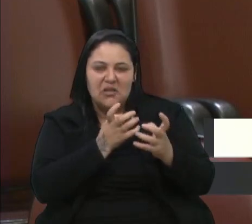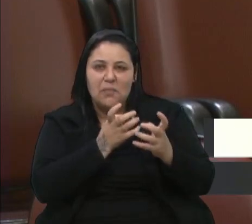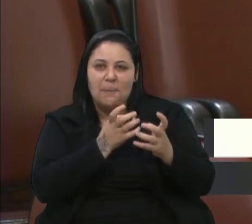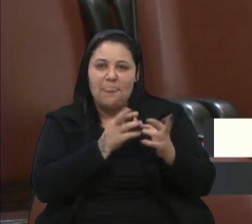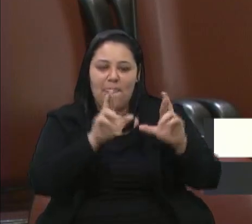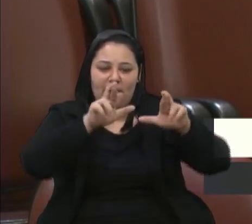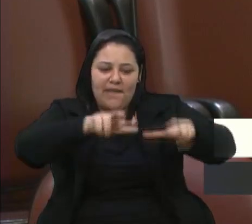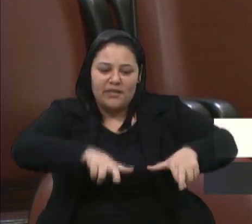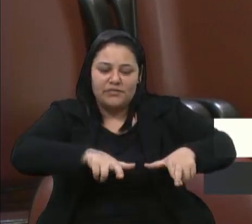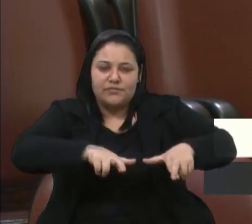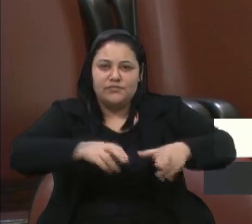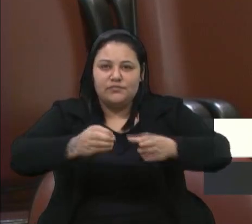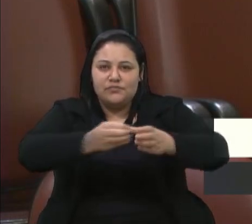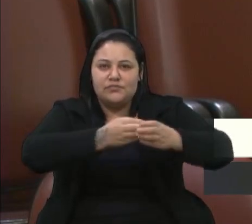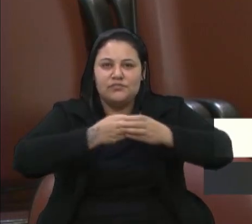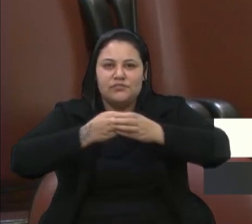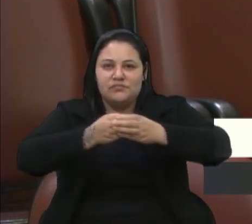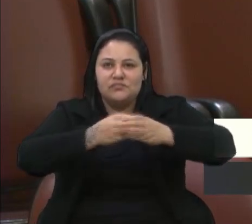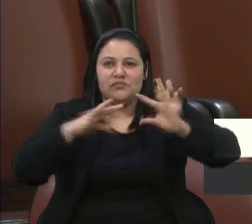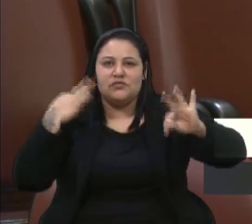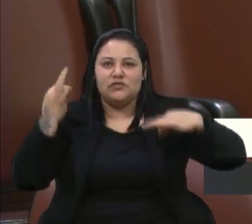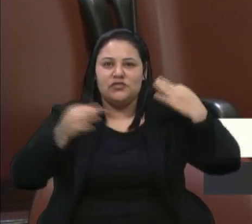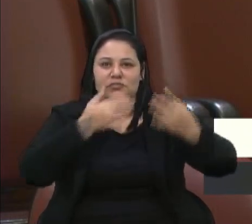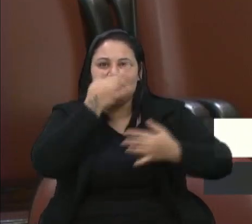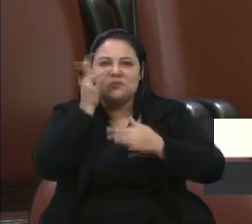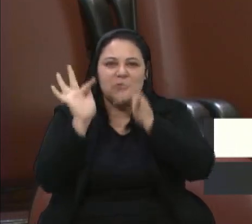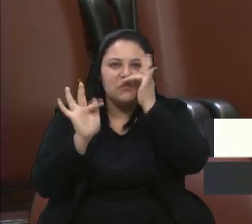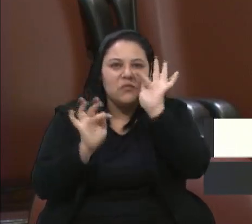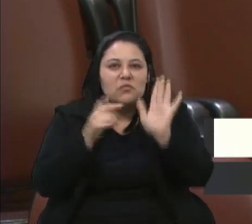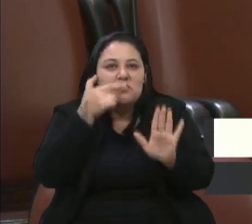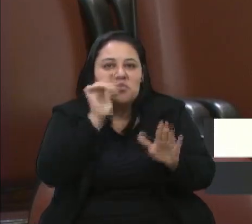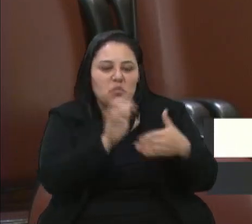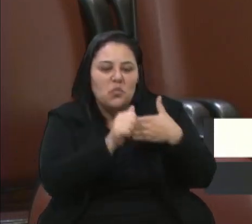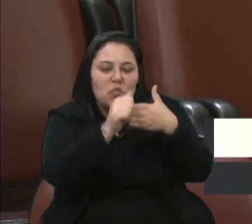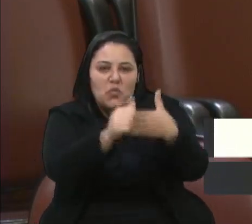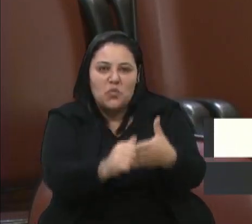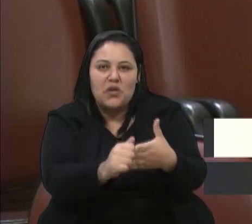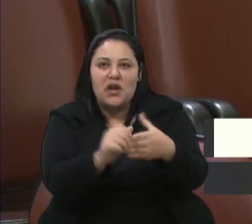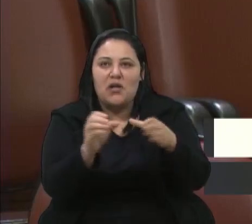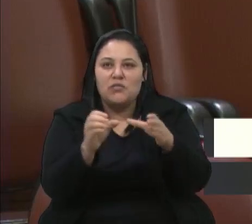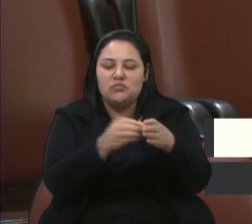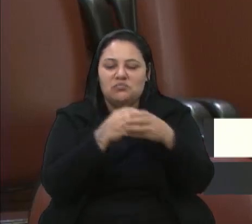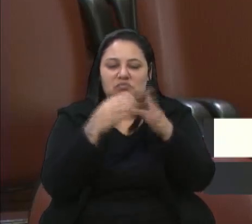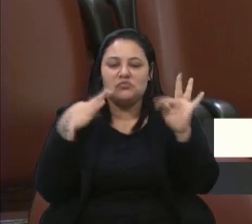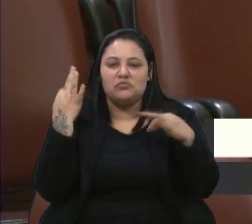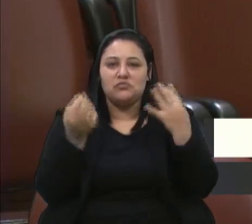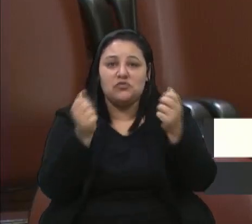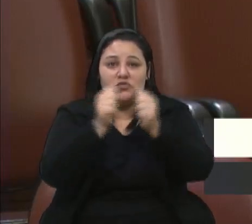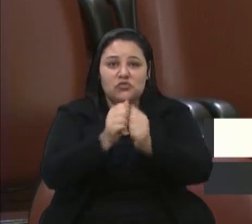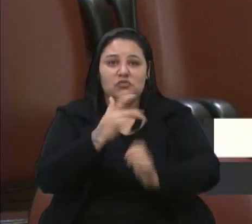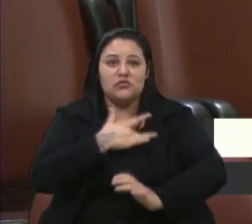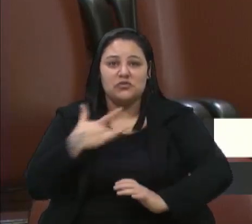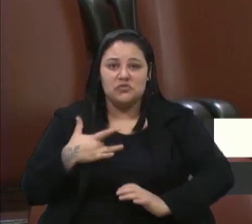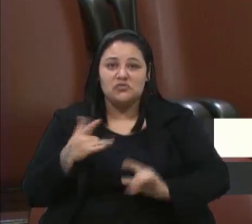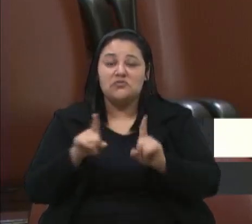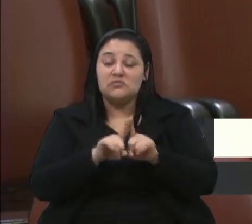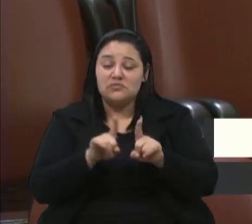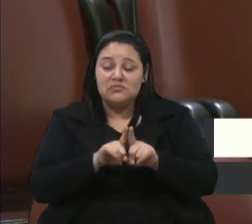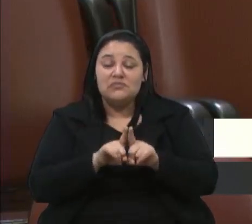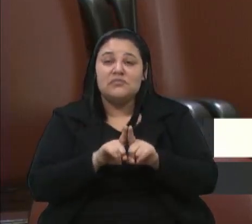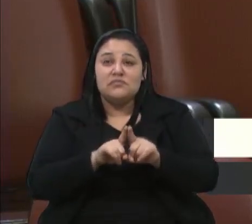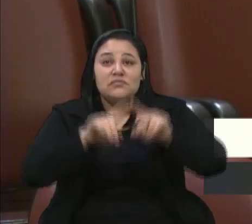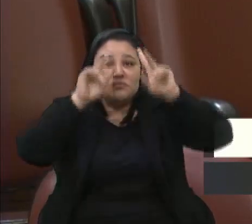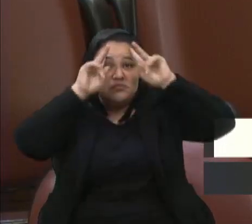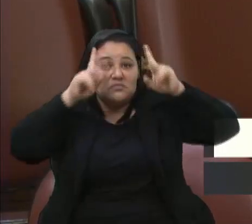para também poderem conciliar o turismo com saúde. Além disso, o reconhecimento